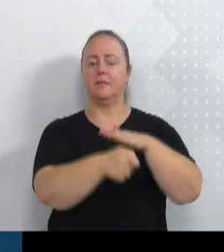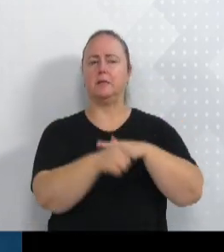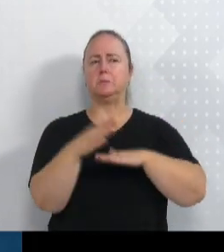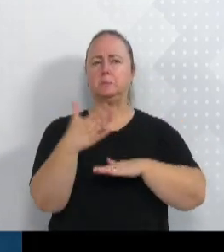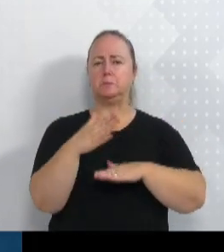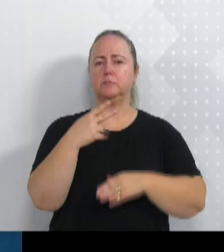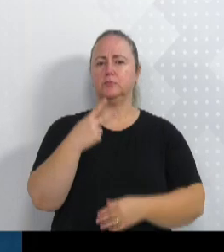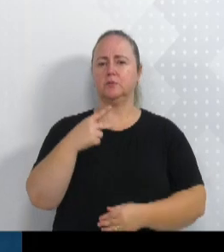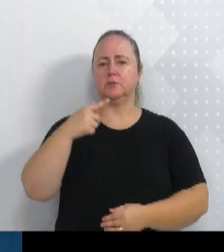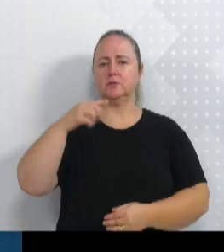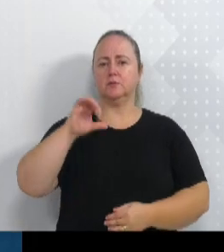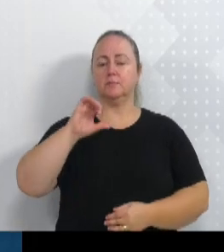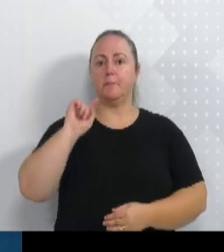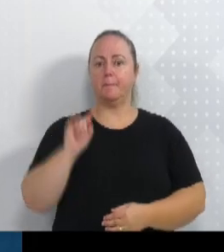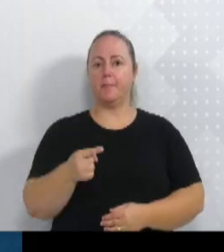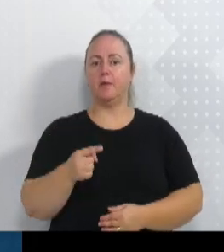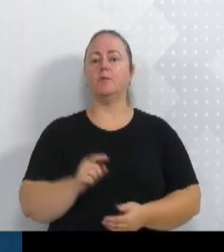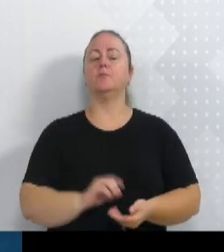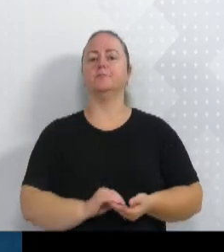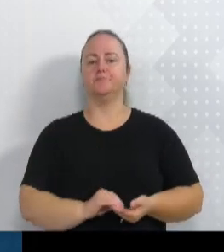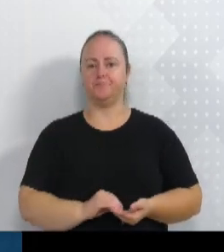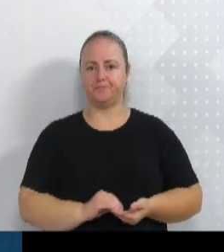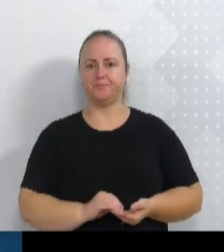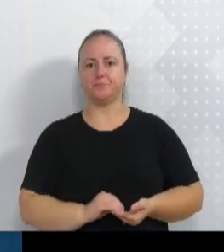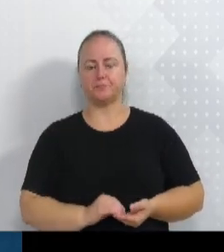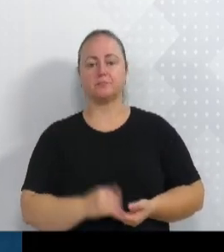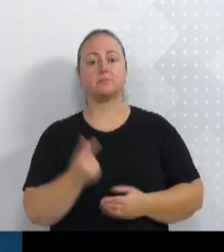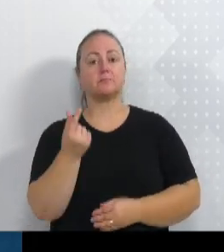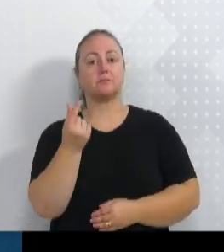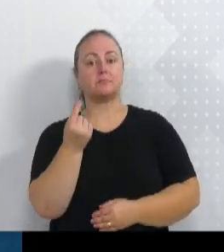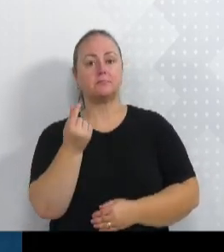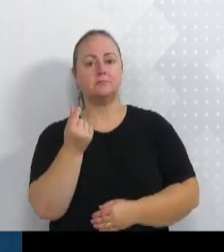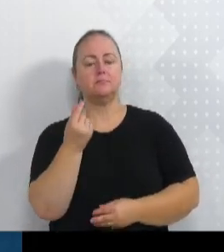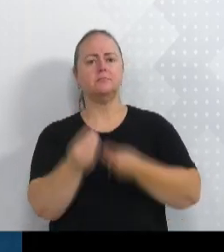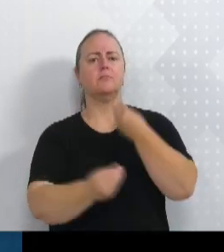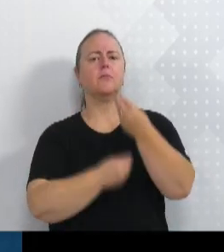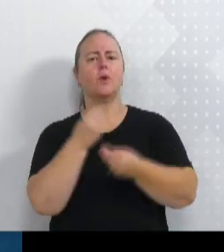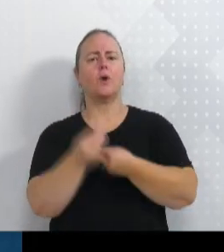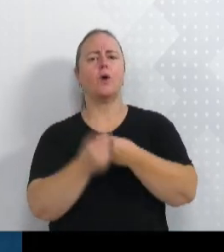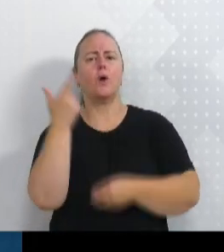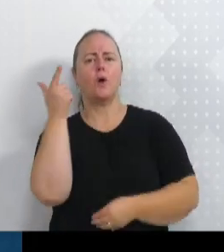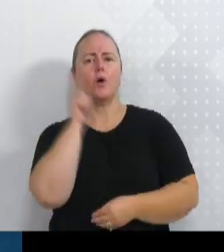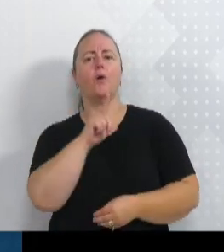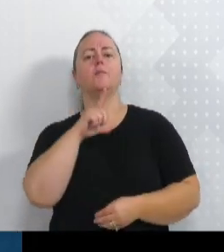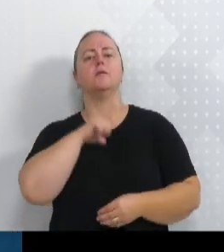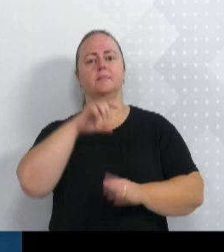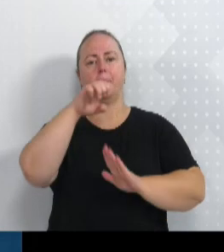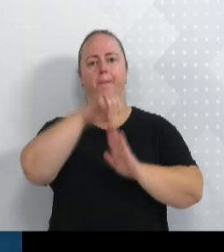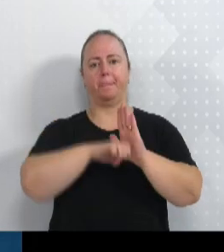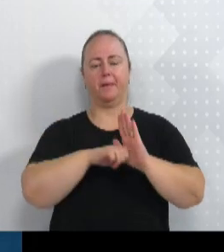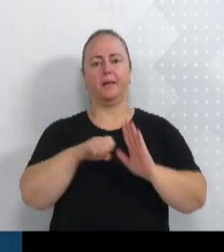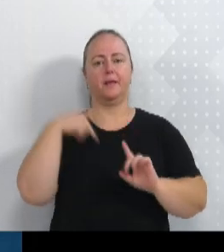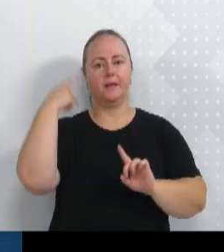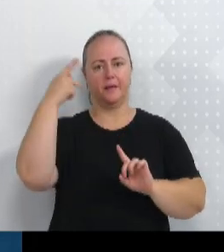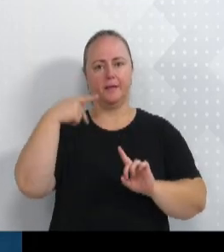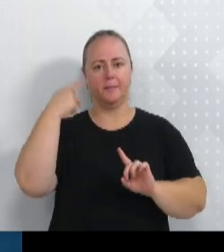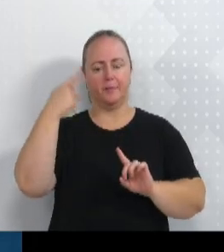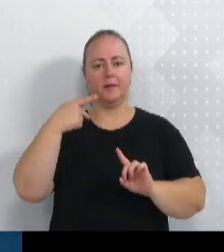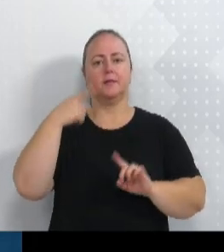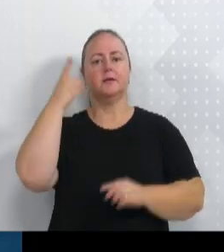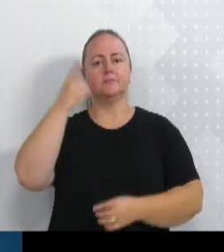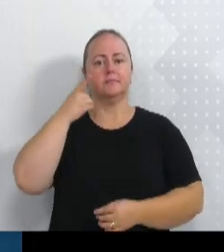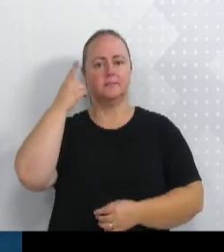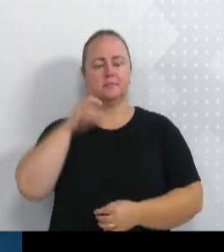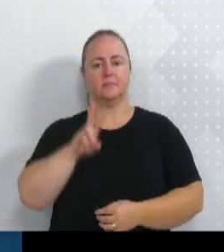279 mil, com recursos conquistados por meio de emenda parlamentar do deputado Vicente Caro